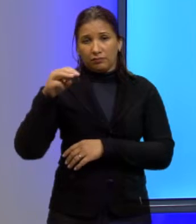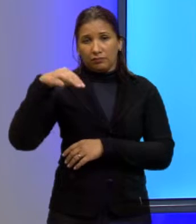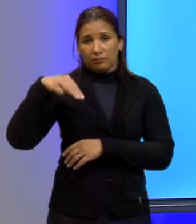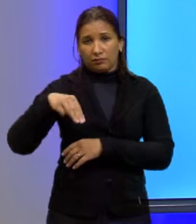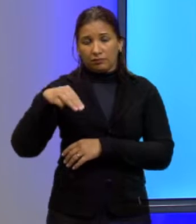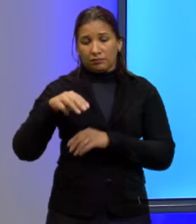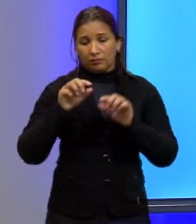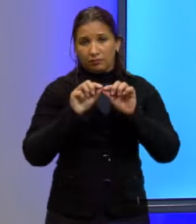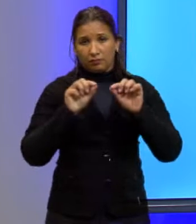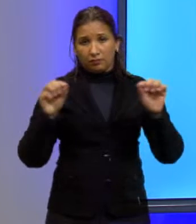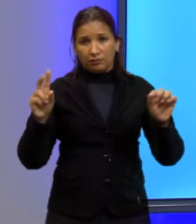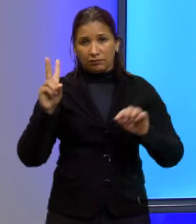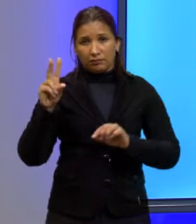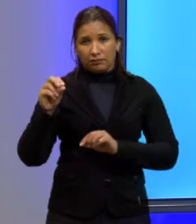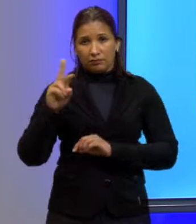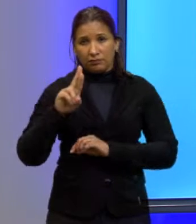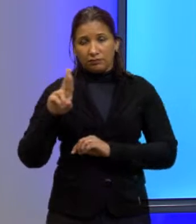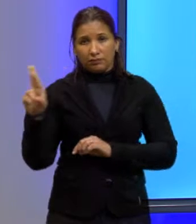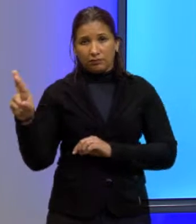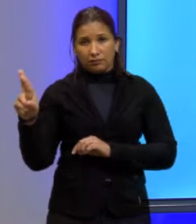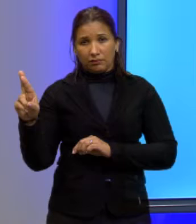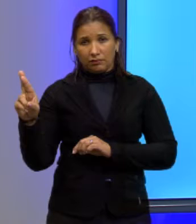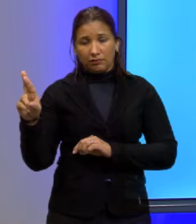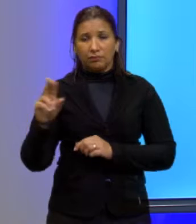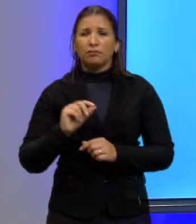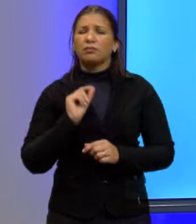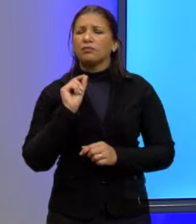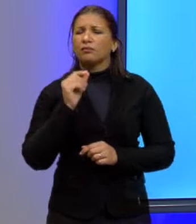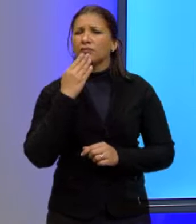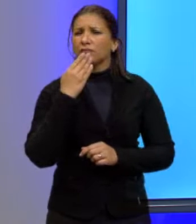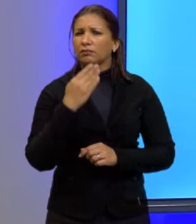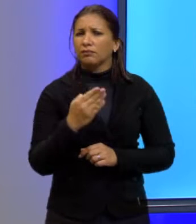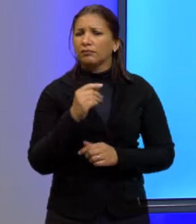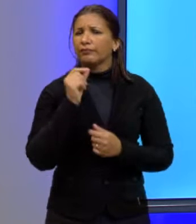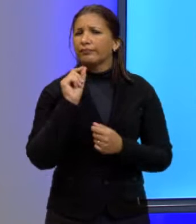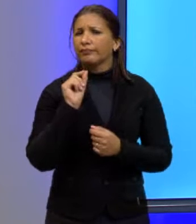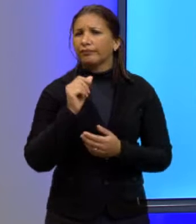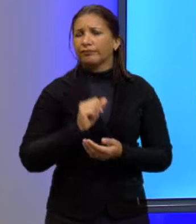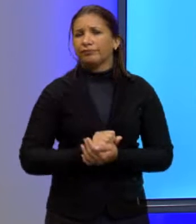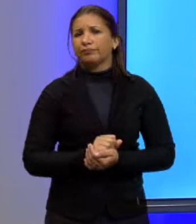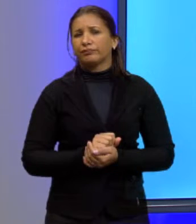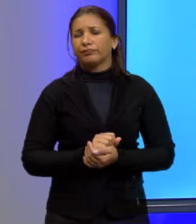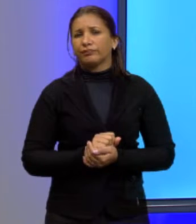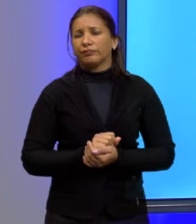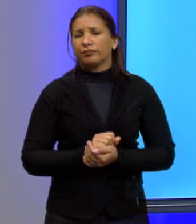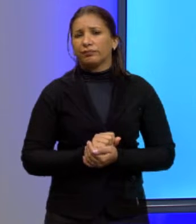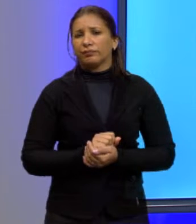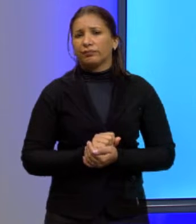é 20 reais. Então, o que ele está me falando? Ele está falando o seguinte, que para a área,